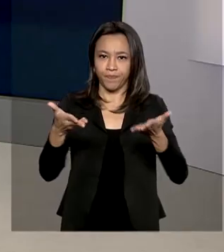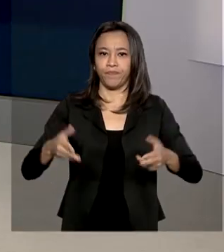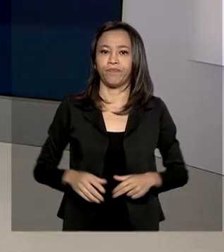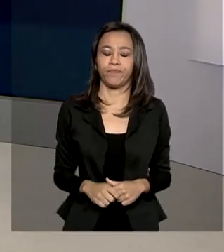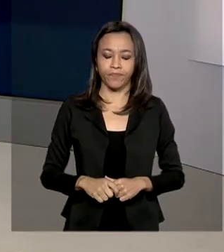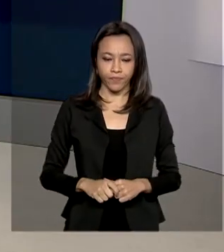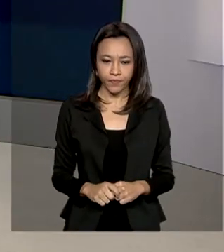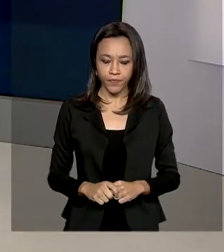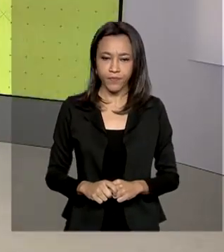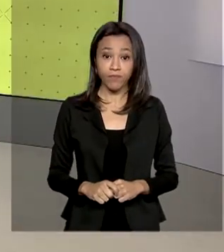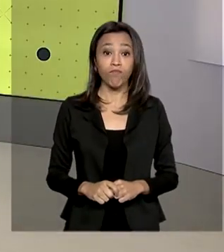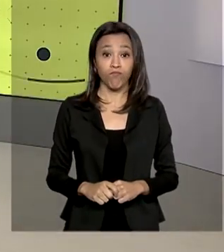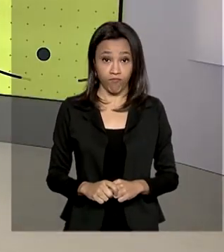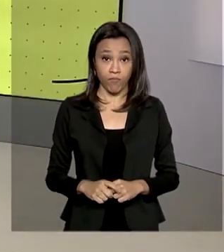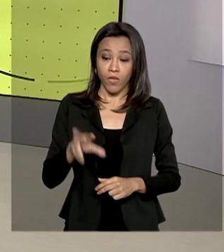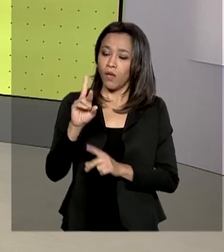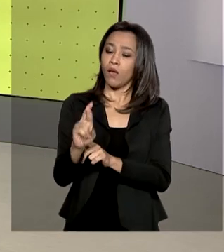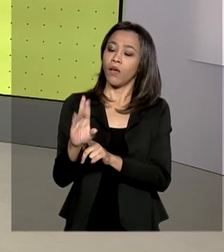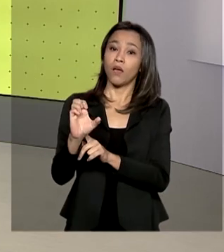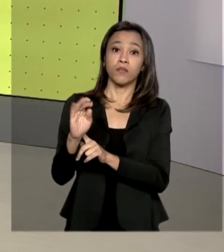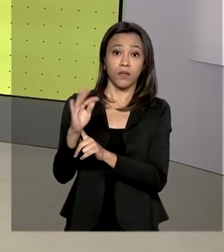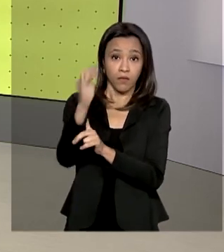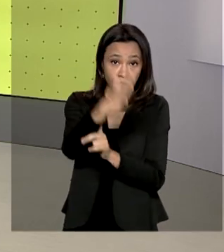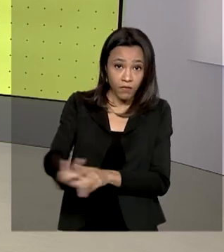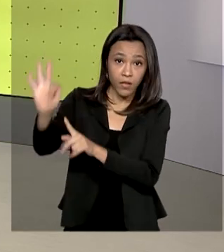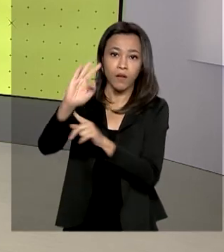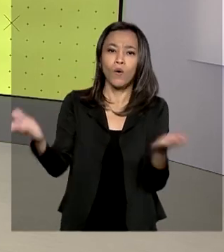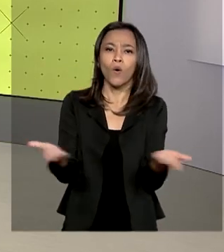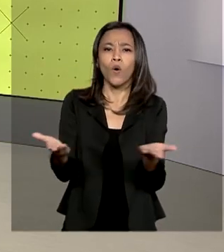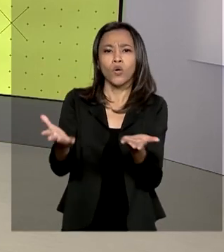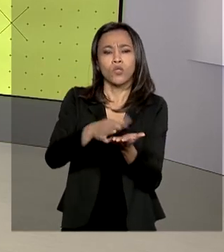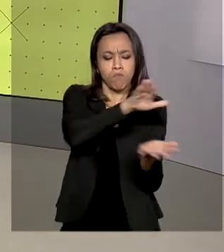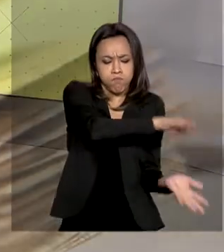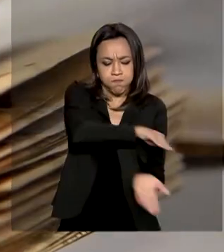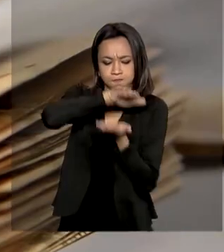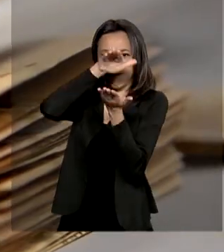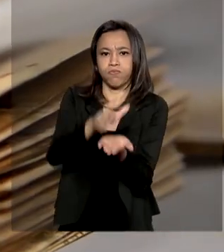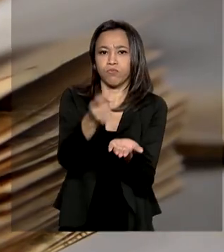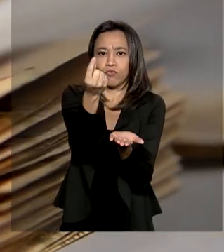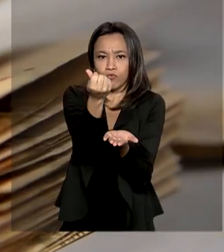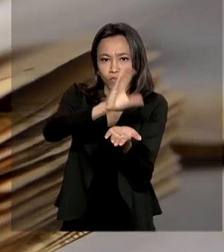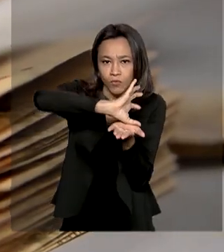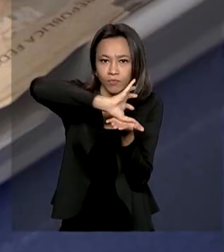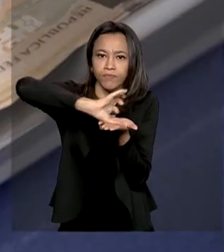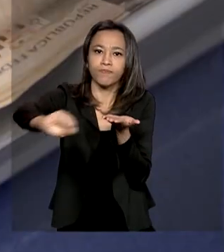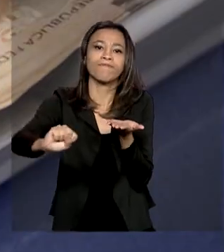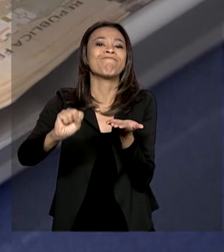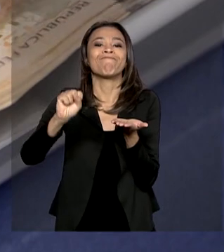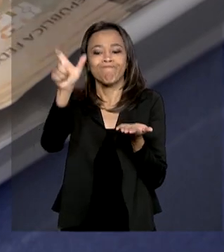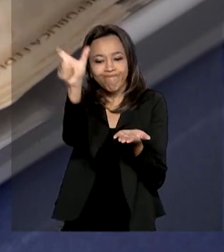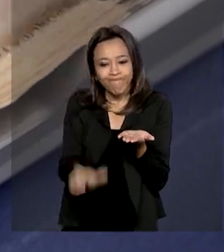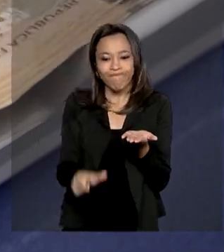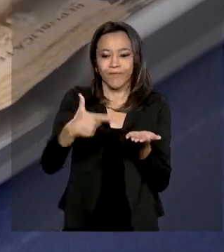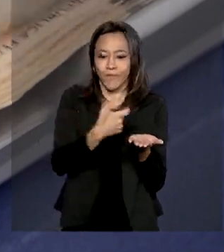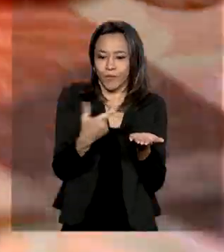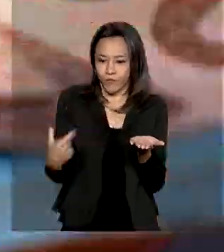A Receita Federal liberou hoje a consulta ao segundo lote de restituição do Imposto de Renda à Pessoa Física